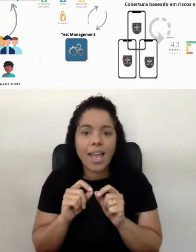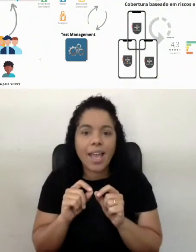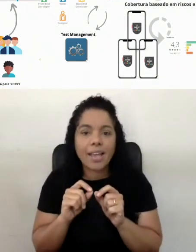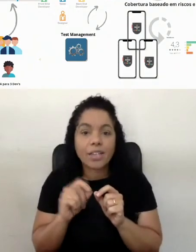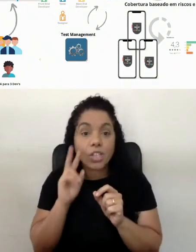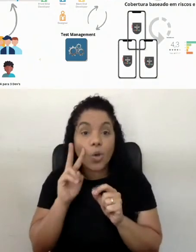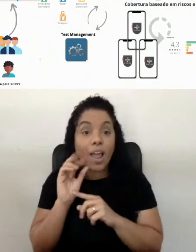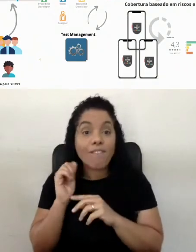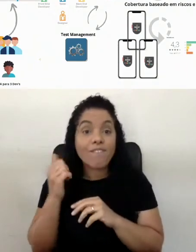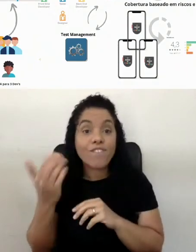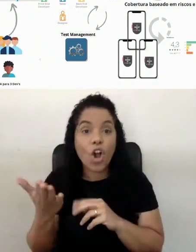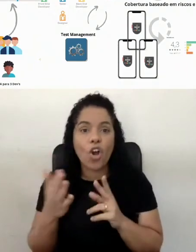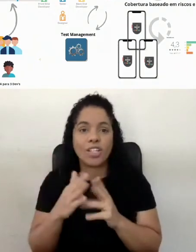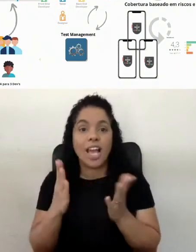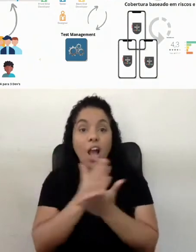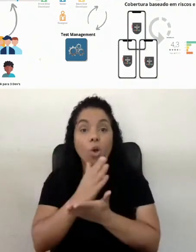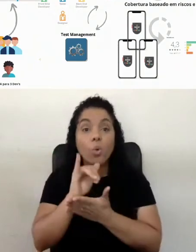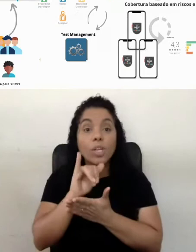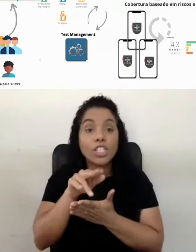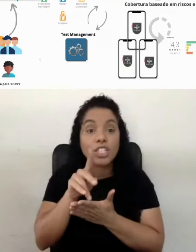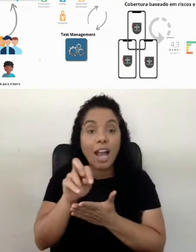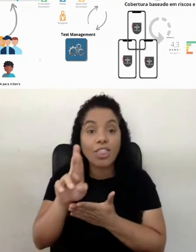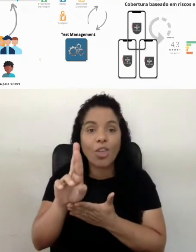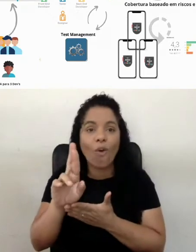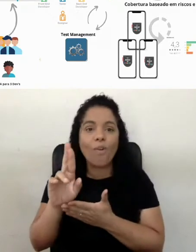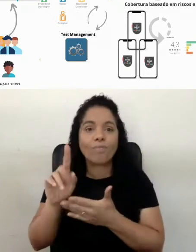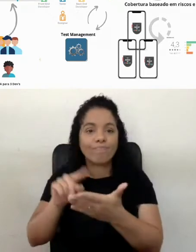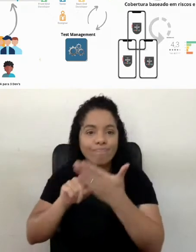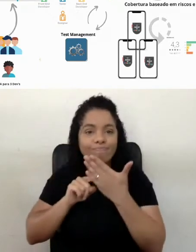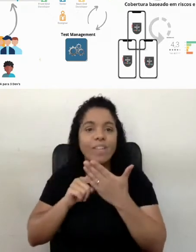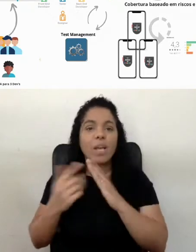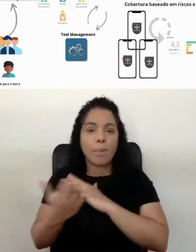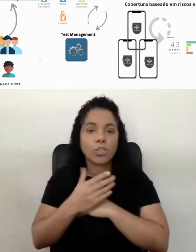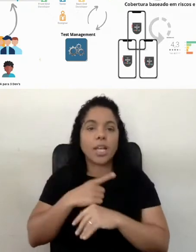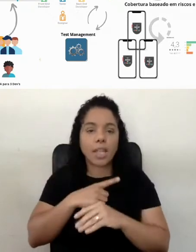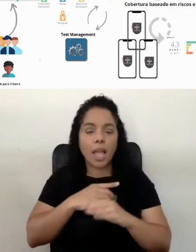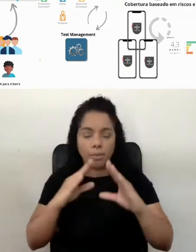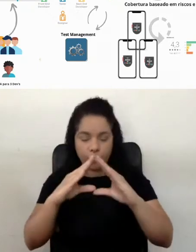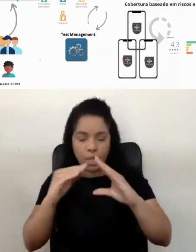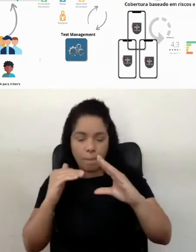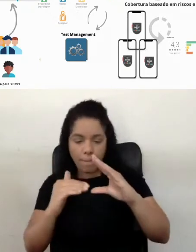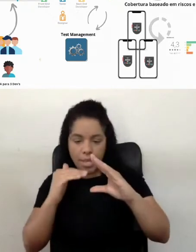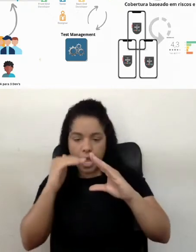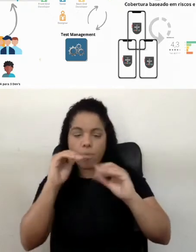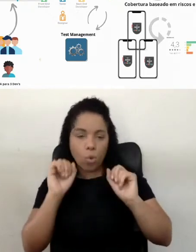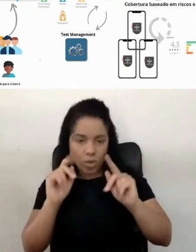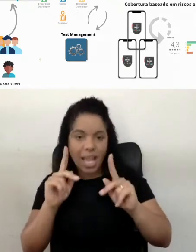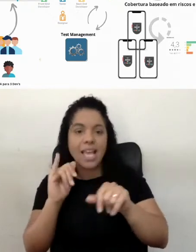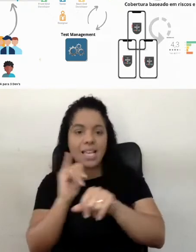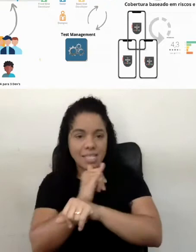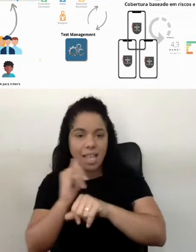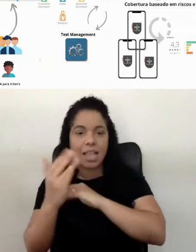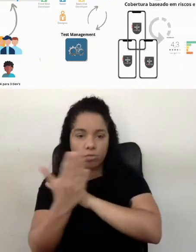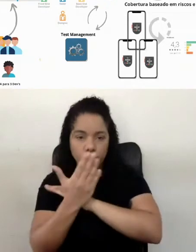pra fora, olhar pra algum indicador que vai me ajudar. Então, tá, eu tenho minha pirâmide de teste aqui que é uma parte da minha estratégia, mas